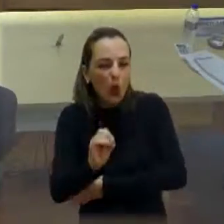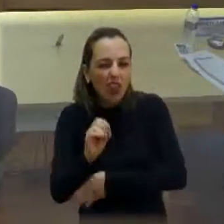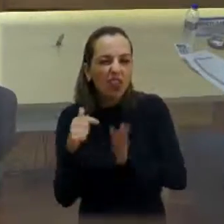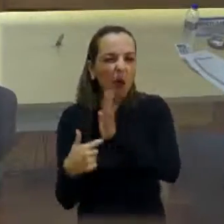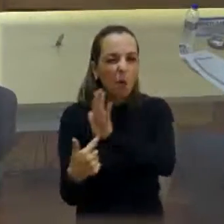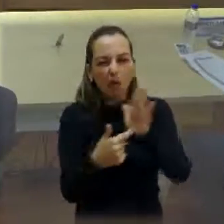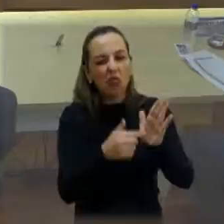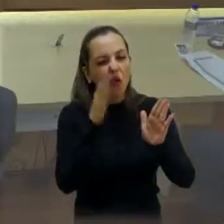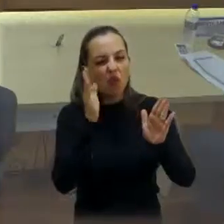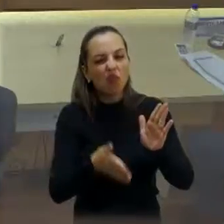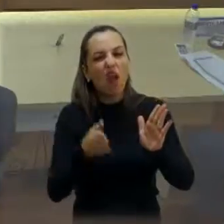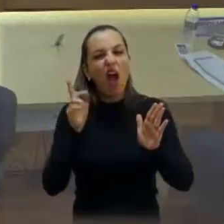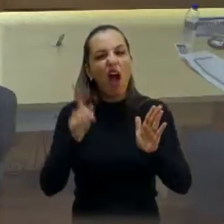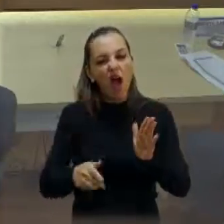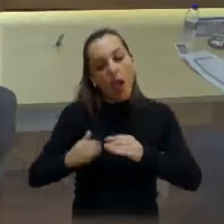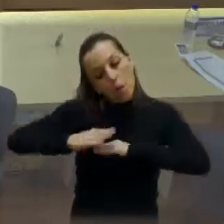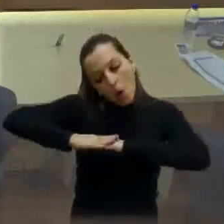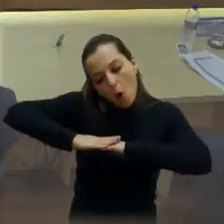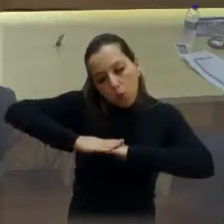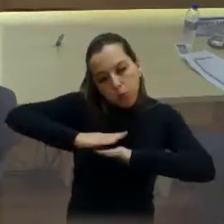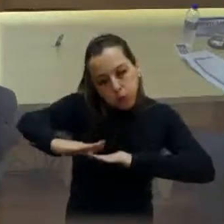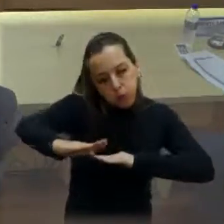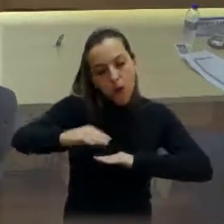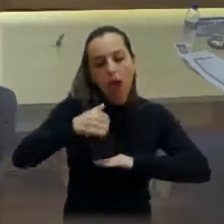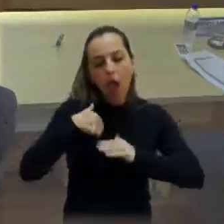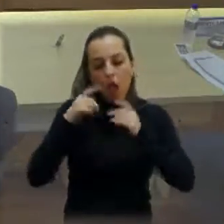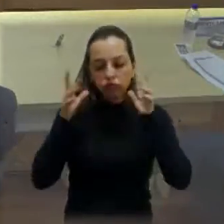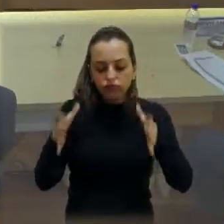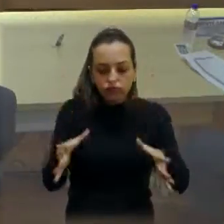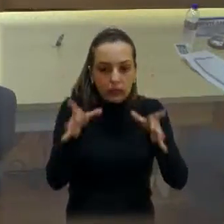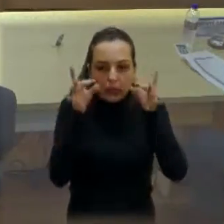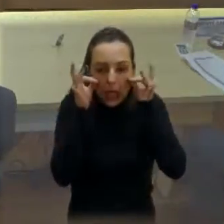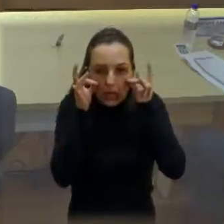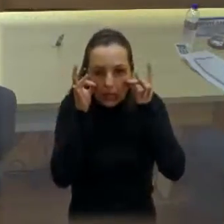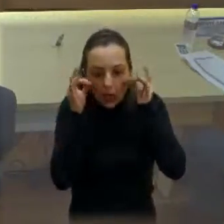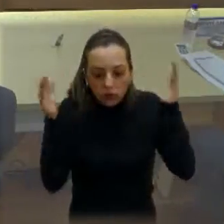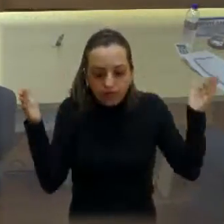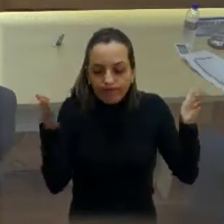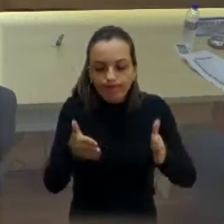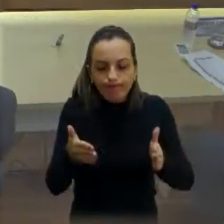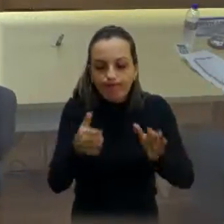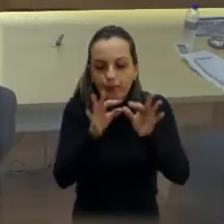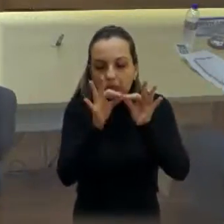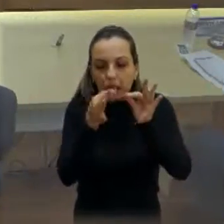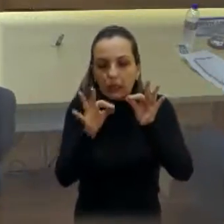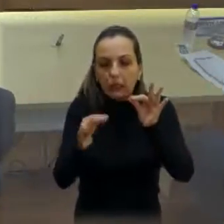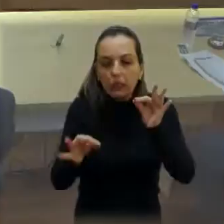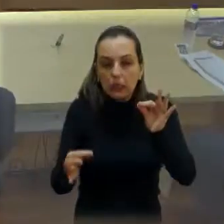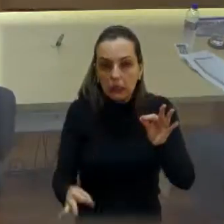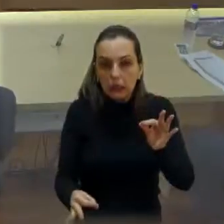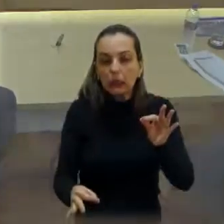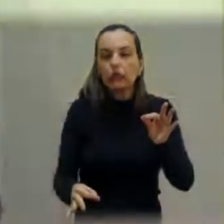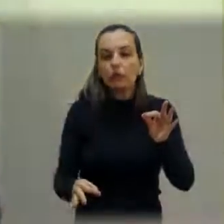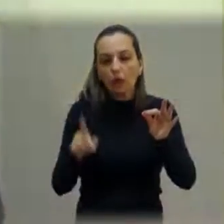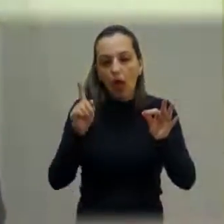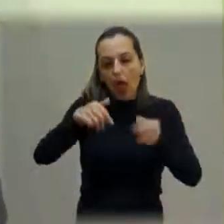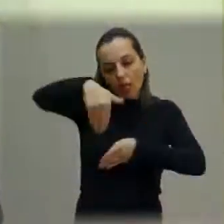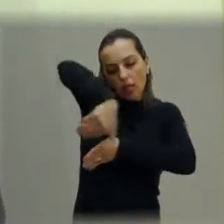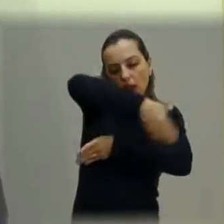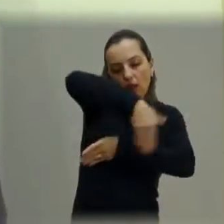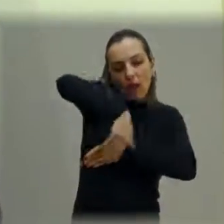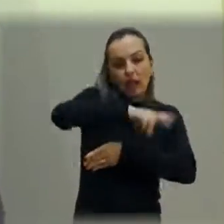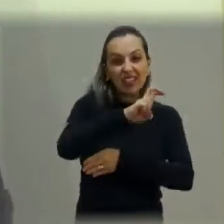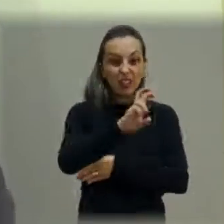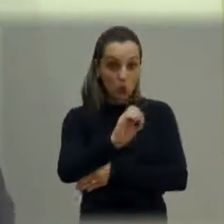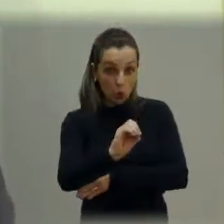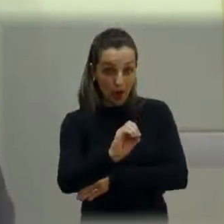já é ser feito o buraco. Tô acompanhando de perto todo o detalhe que a moça pediu lá. É na 50, entre a rua